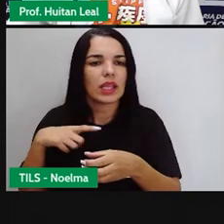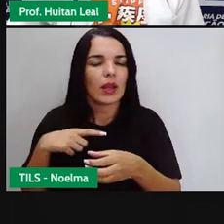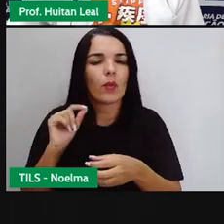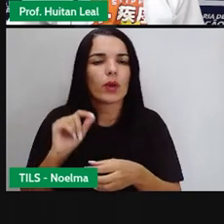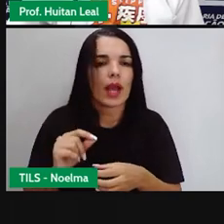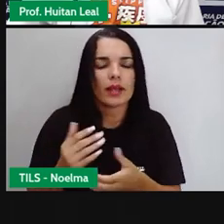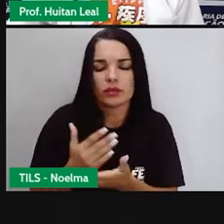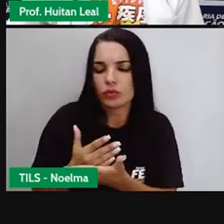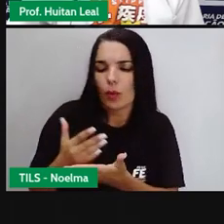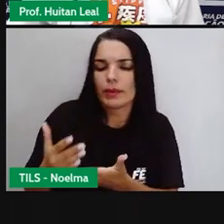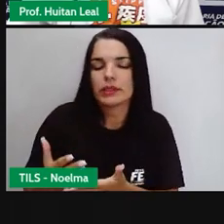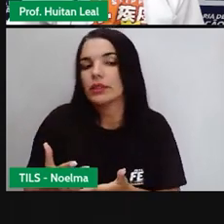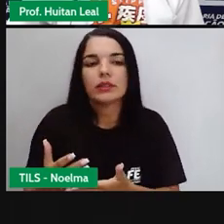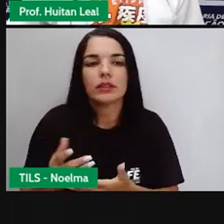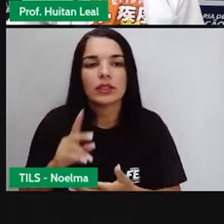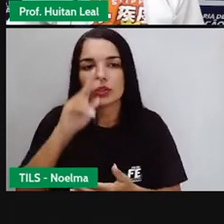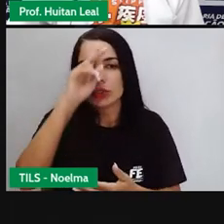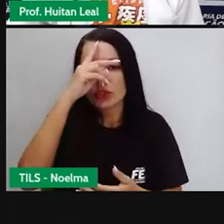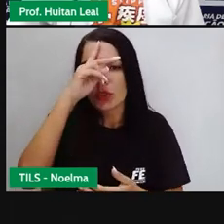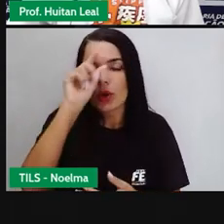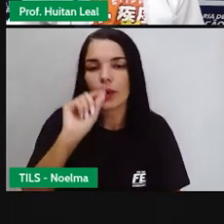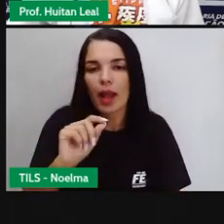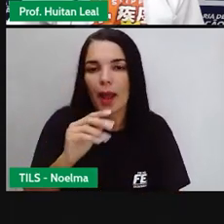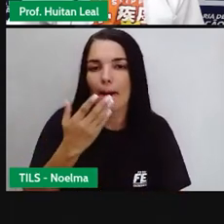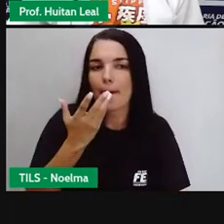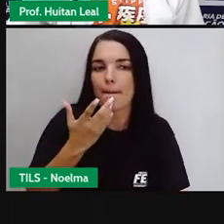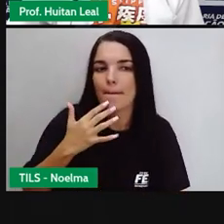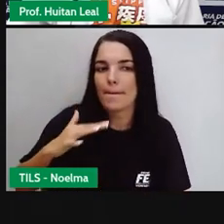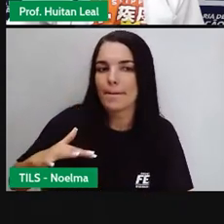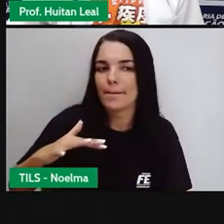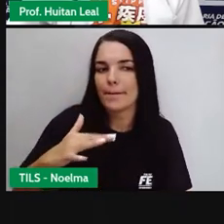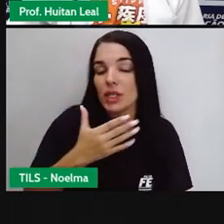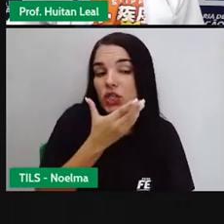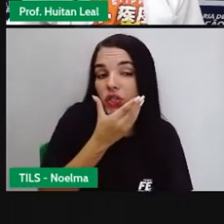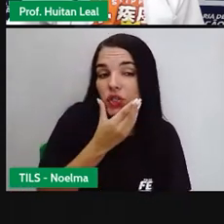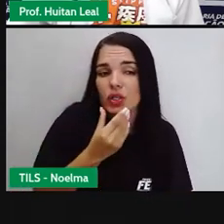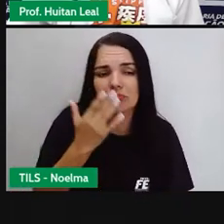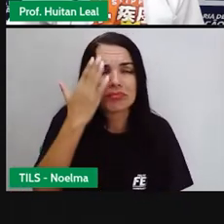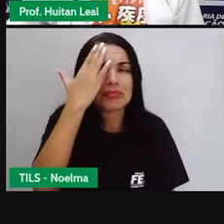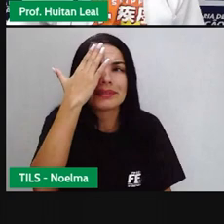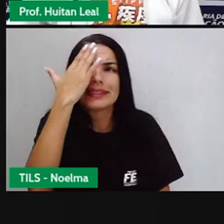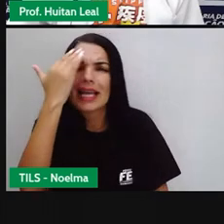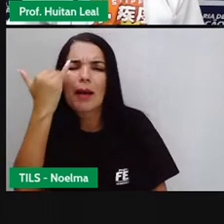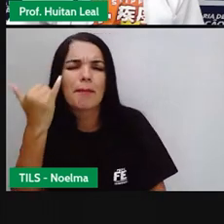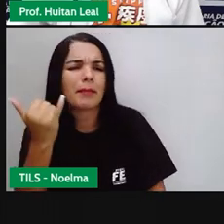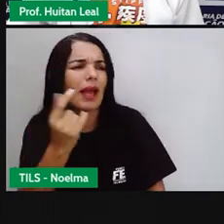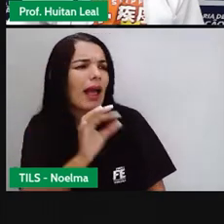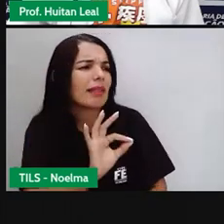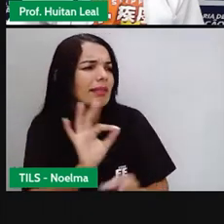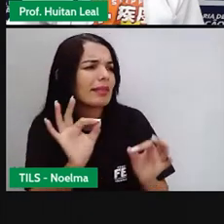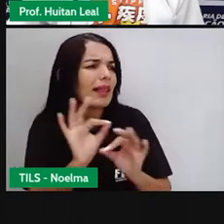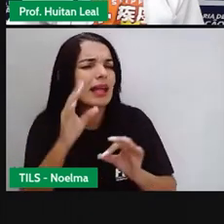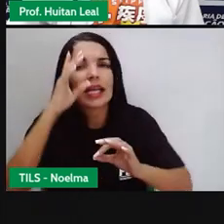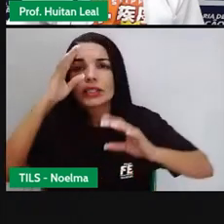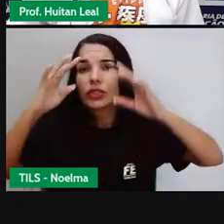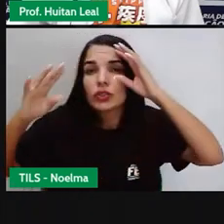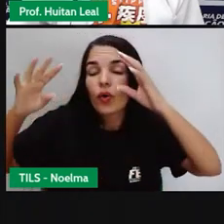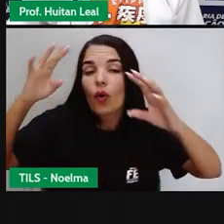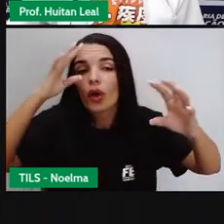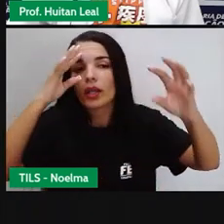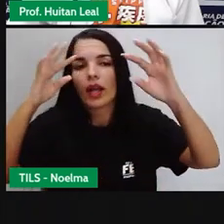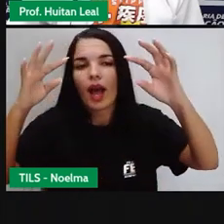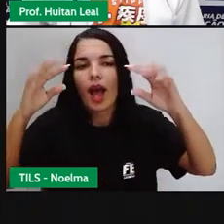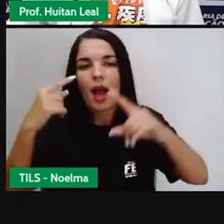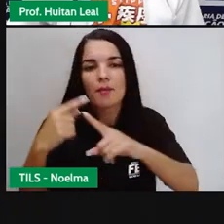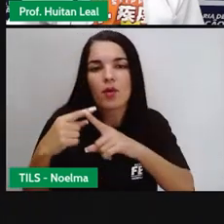cultura Mundurupu. O menino, que não sabia sonhar, fala de Caxi, um garoto, como